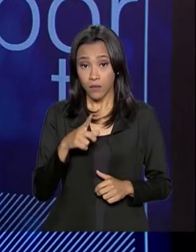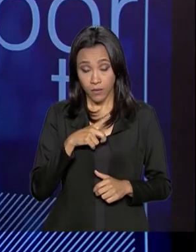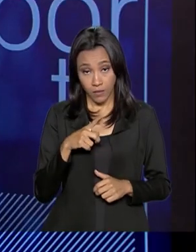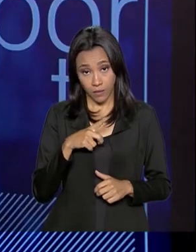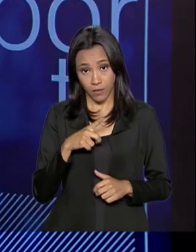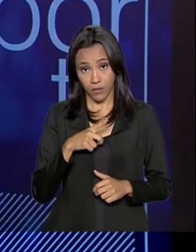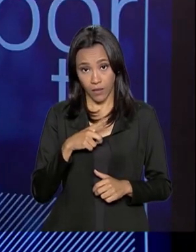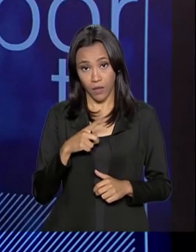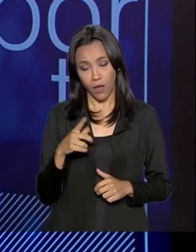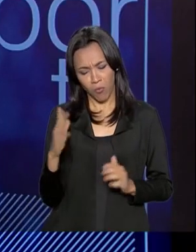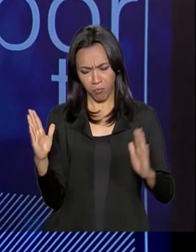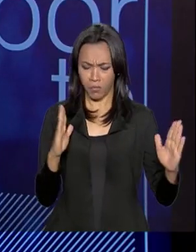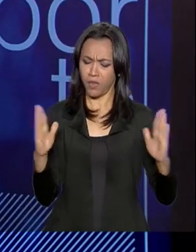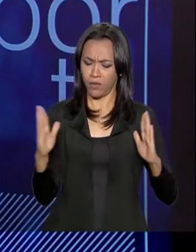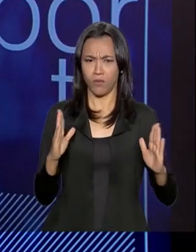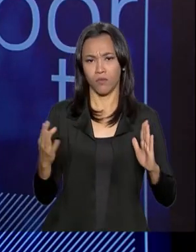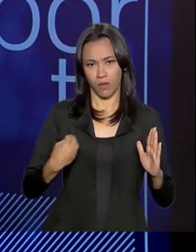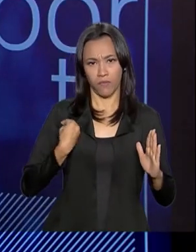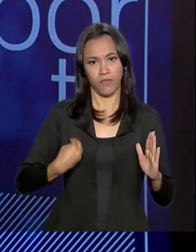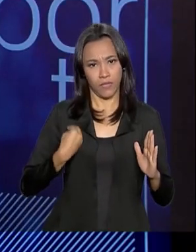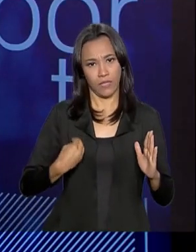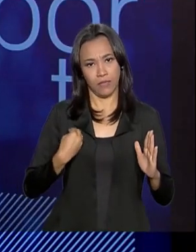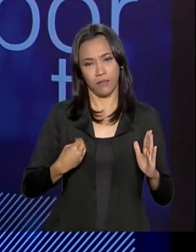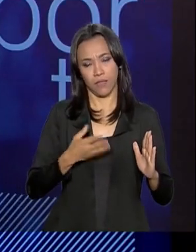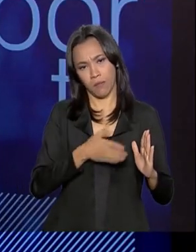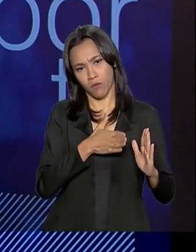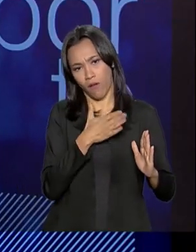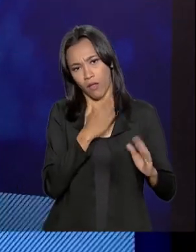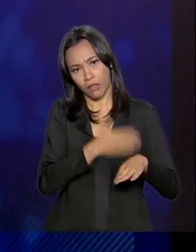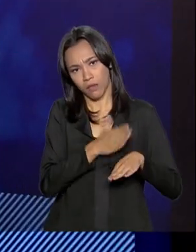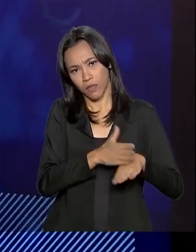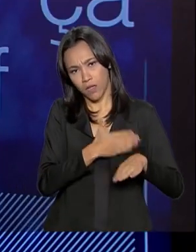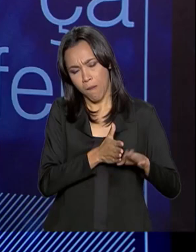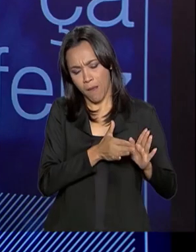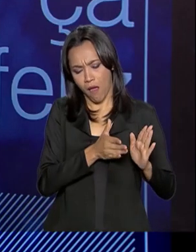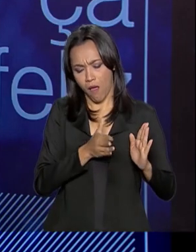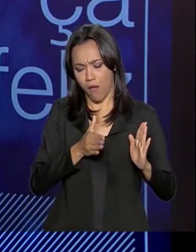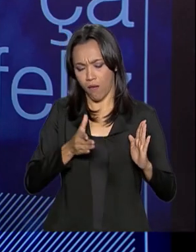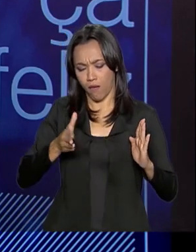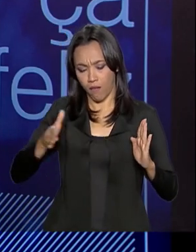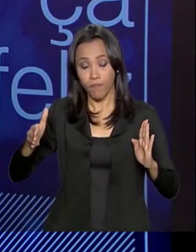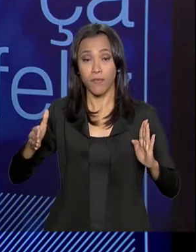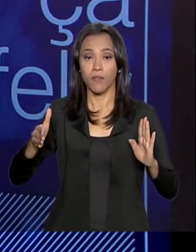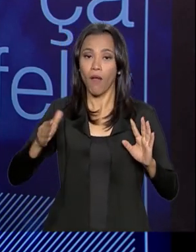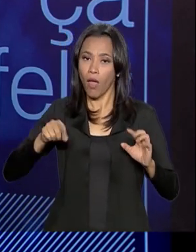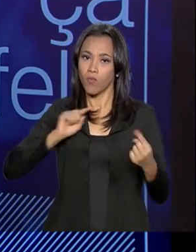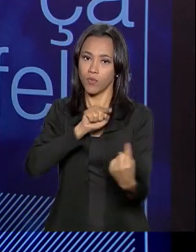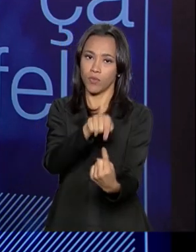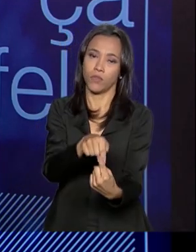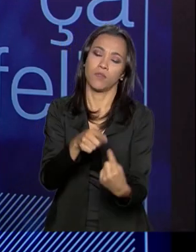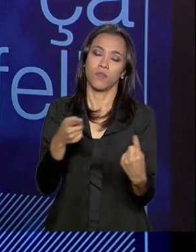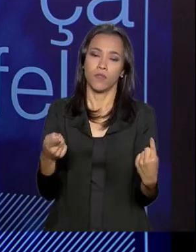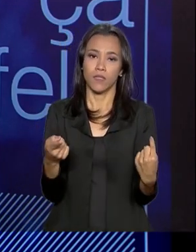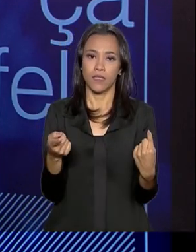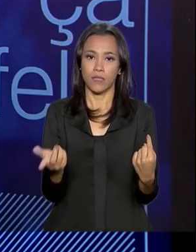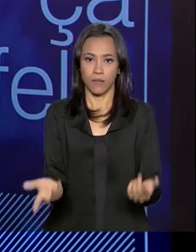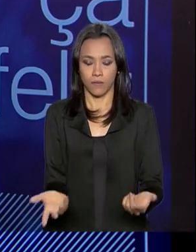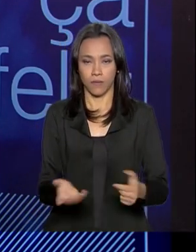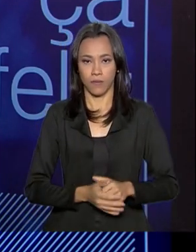tem um período da vida, só que a pessoa tem condições. Então, esse é o objetivo. Esse programa, esse